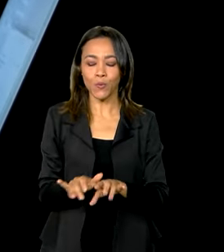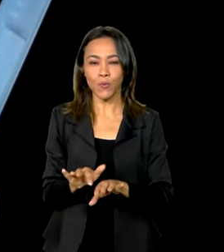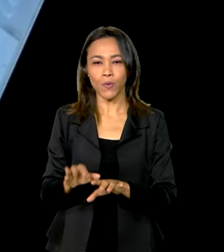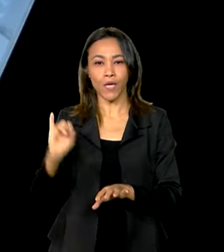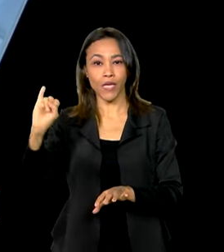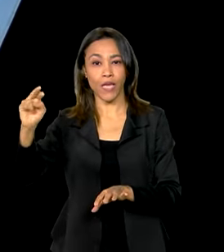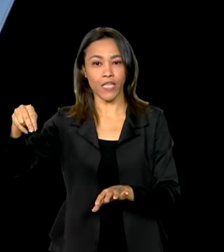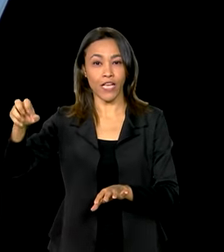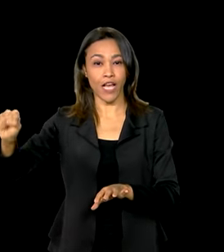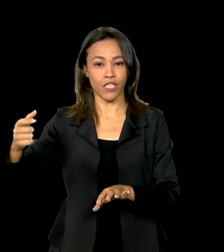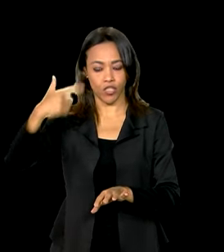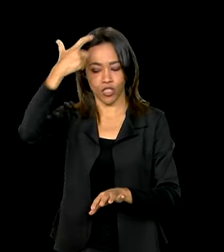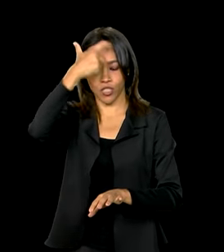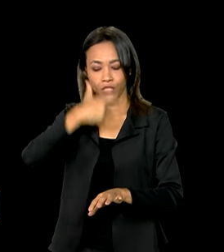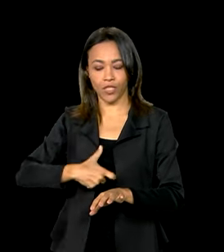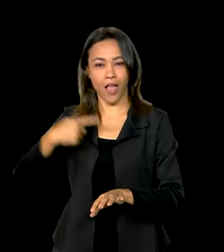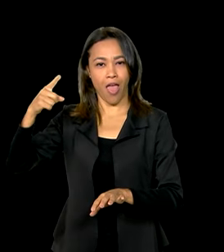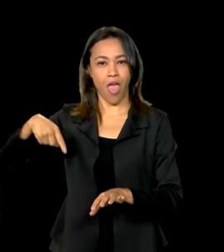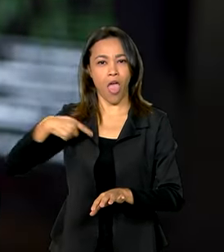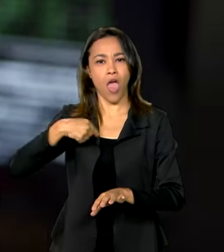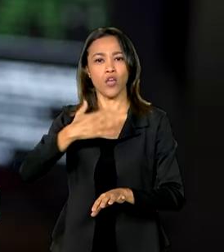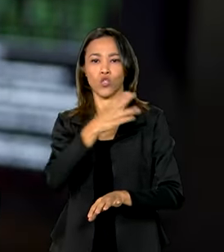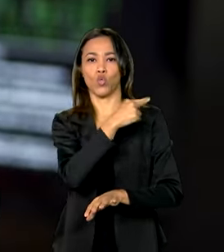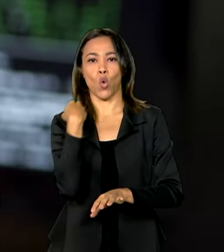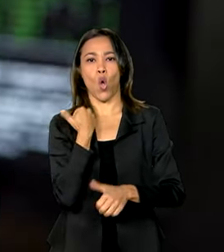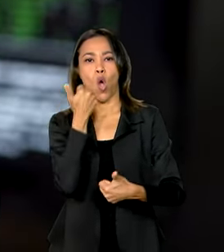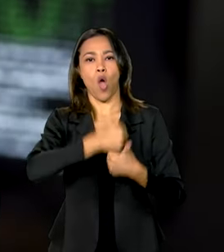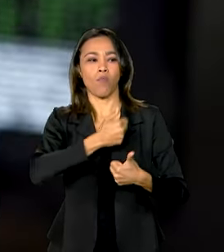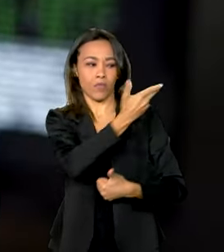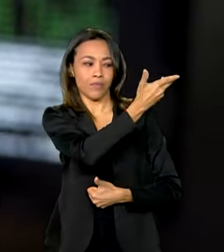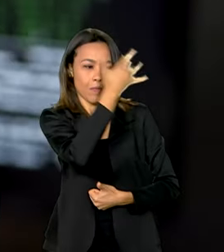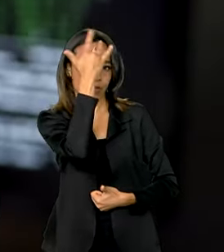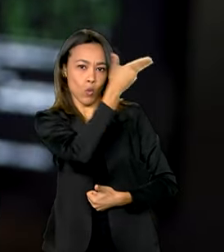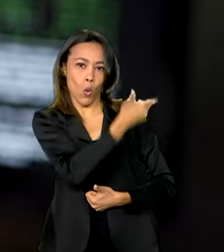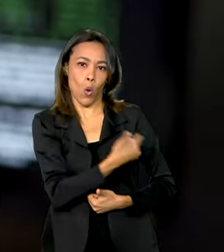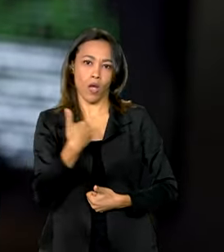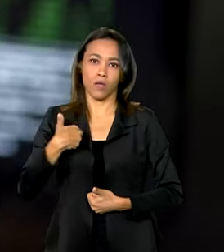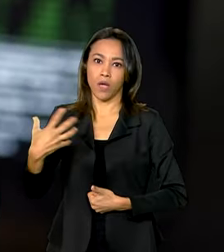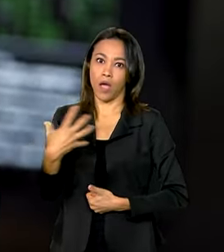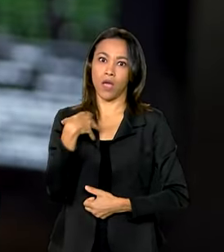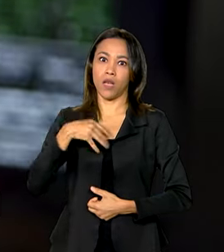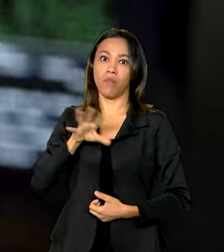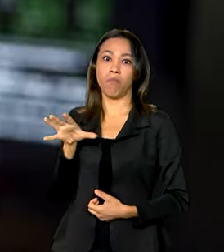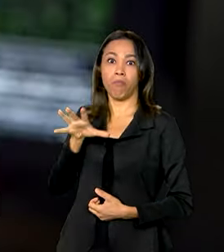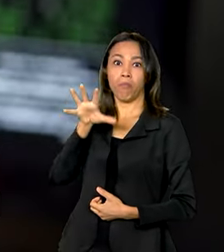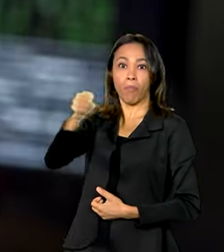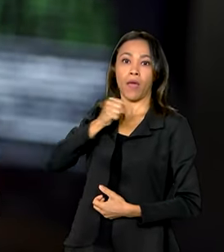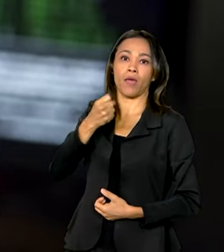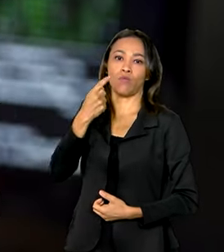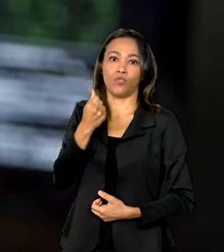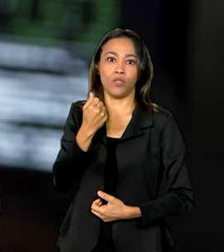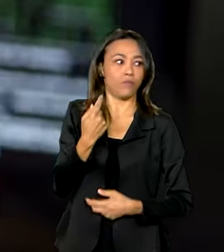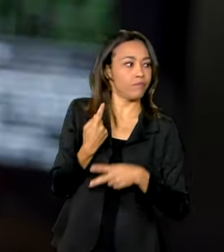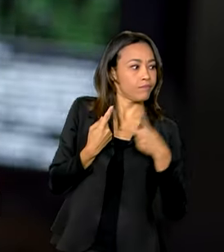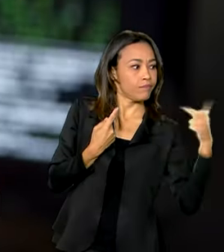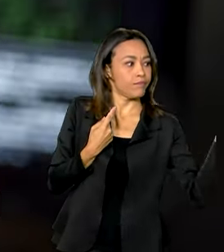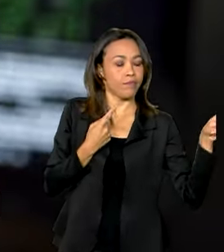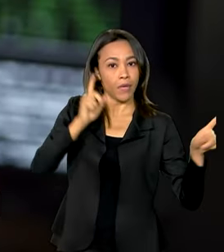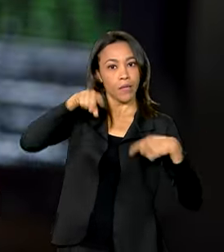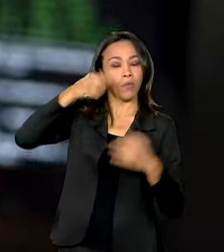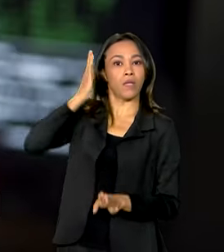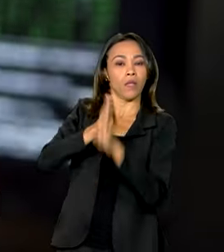como procuradores das vítimas e, no final das contas, ficam com o dinheiro do beneficiário até serem